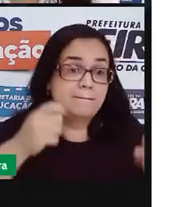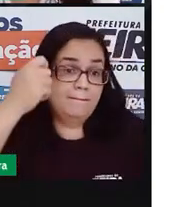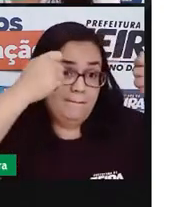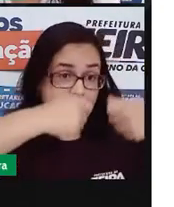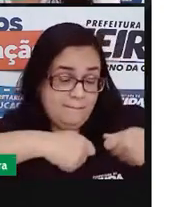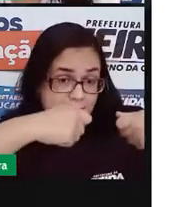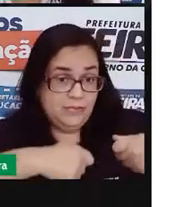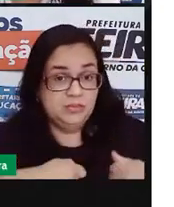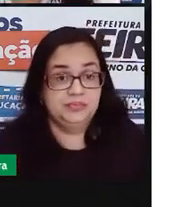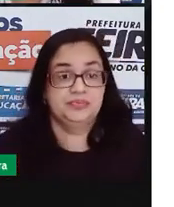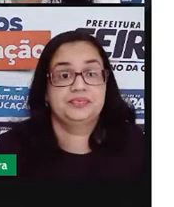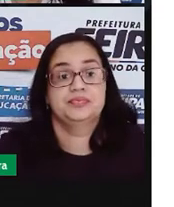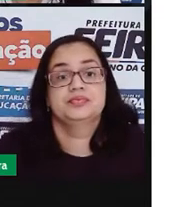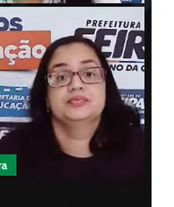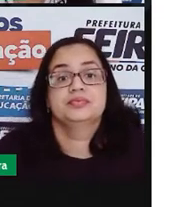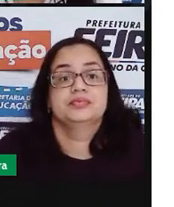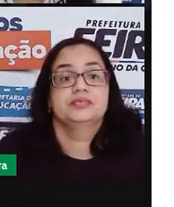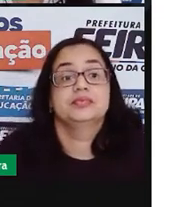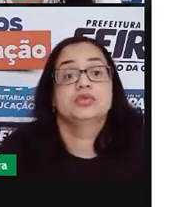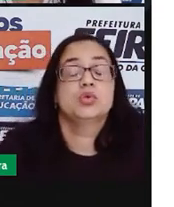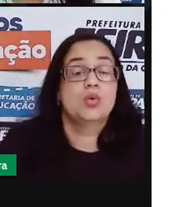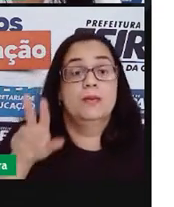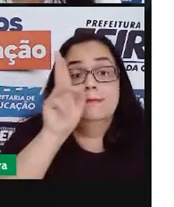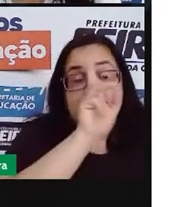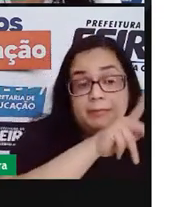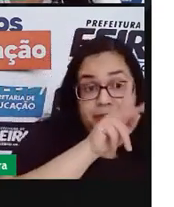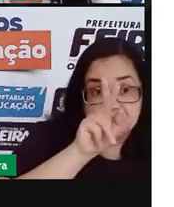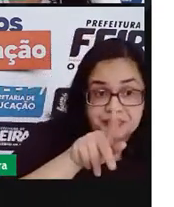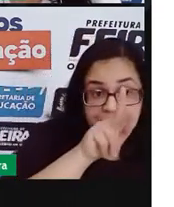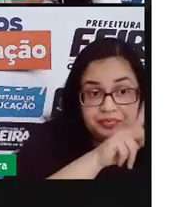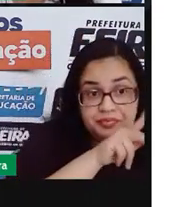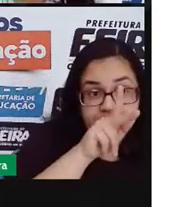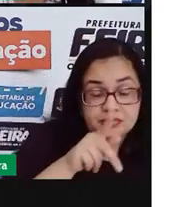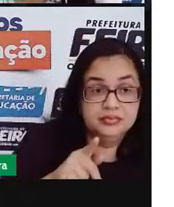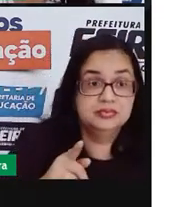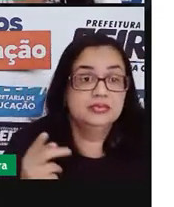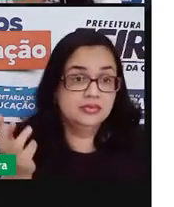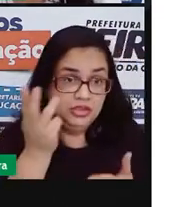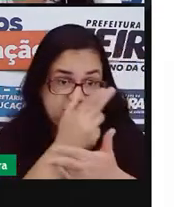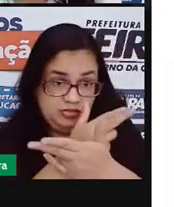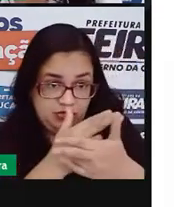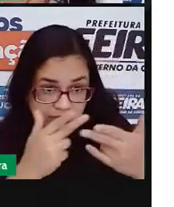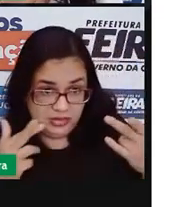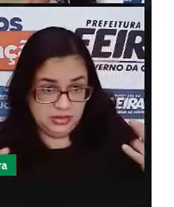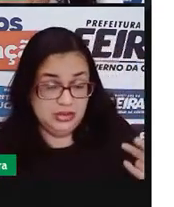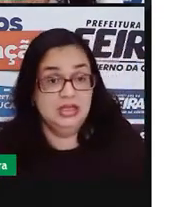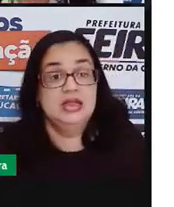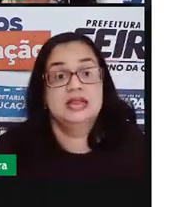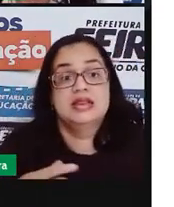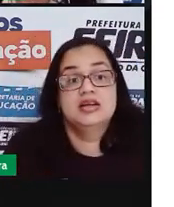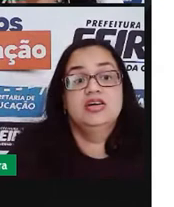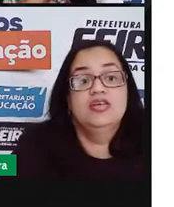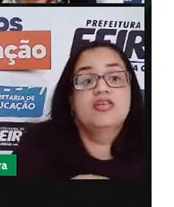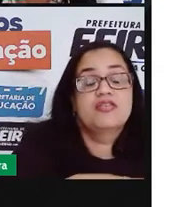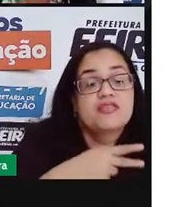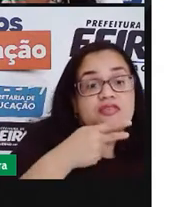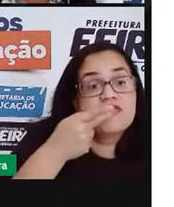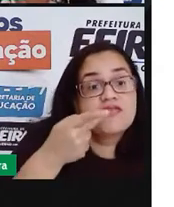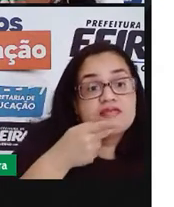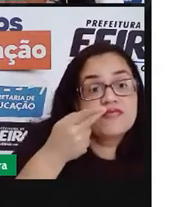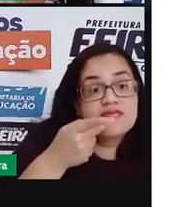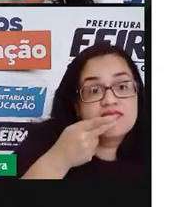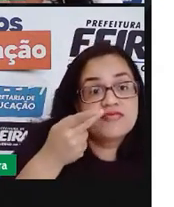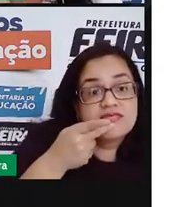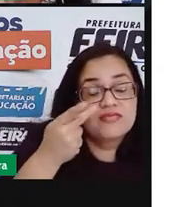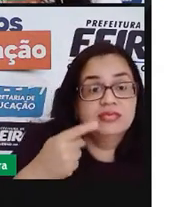seguir essas regras. Como a professora falou no começo, muitas vezes a gente fala, pronuncia